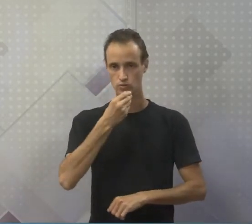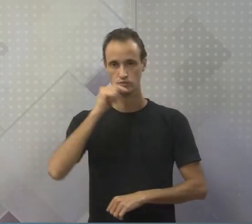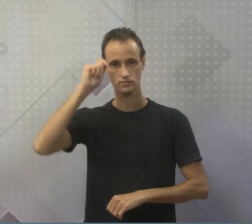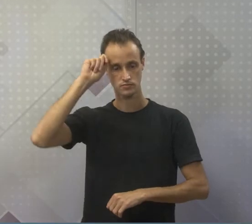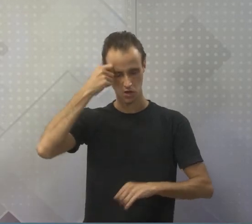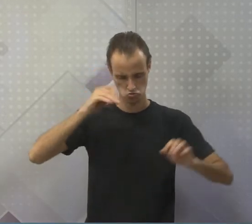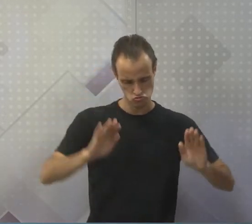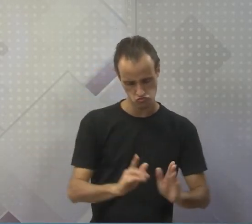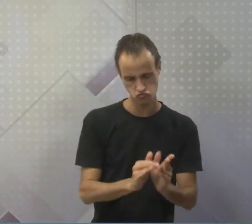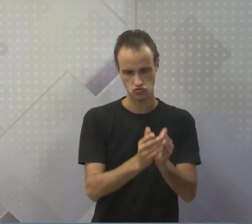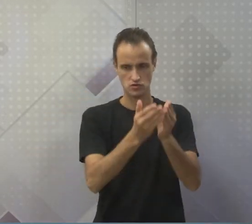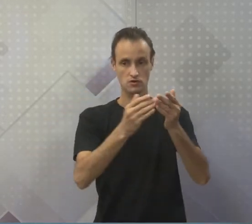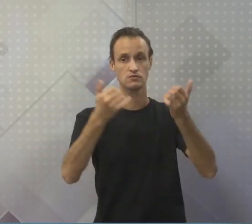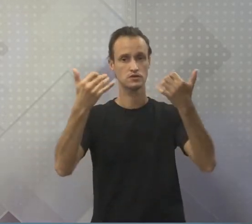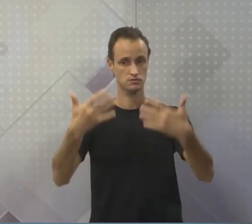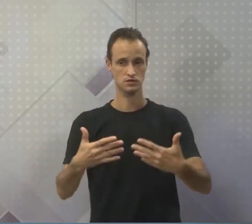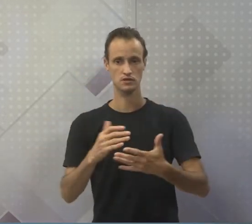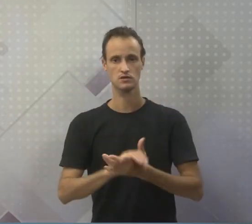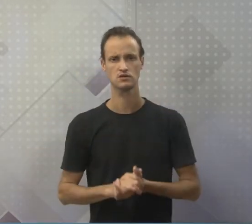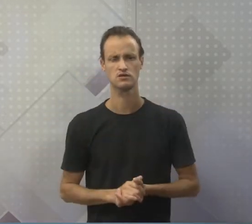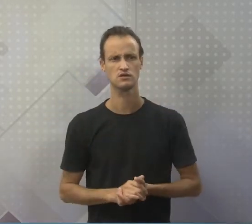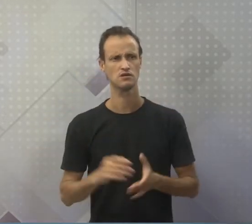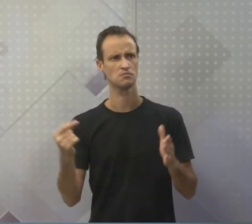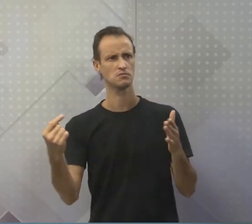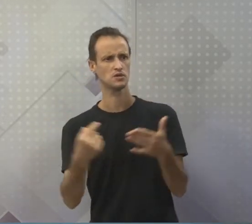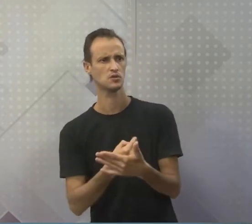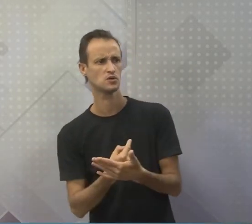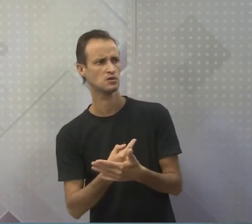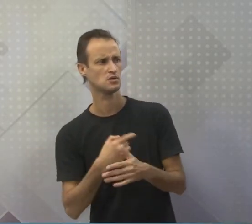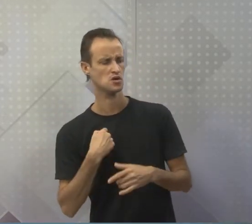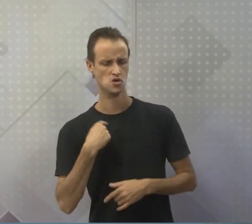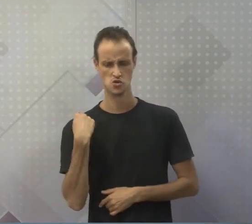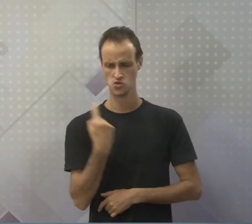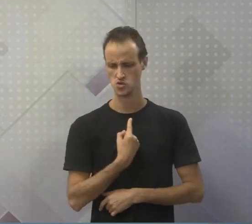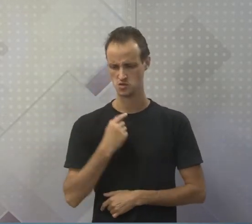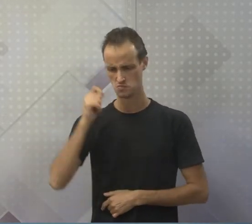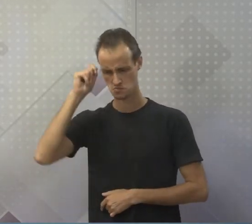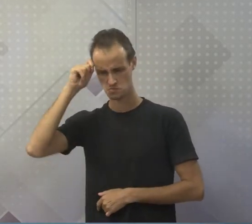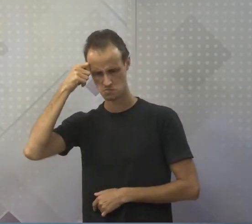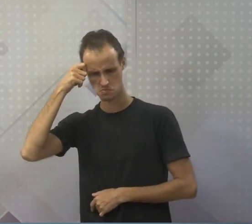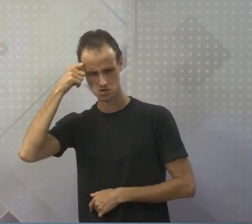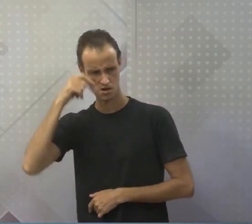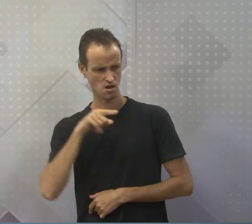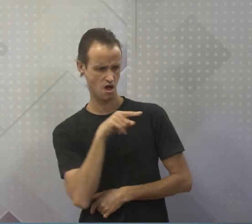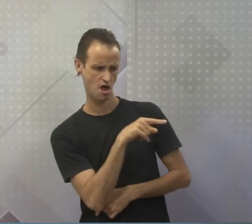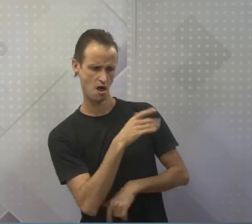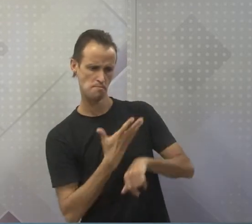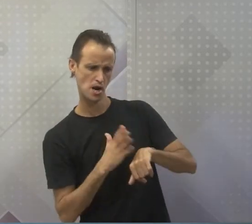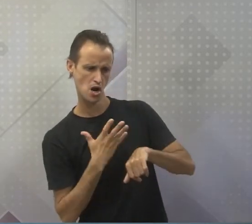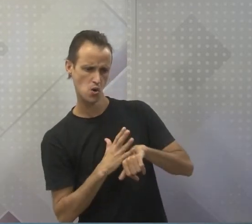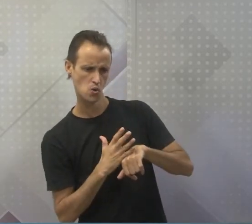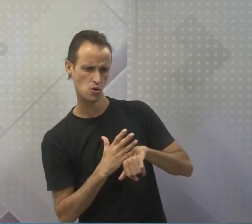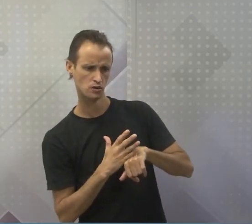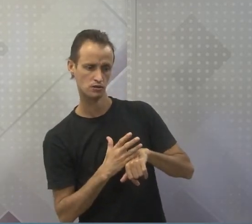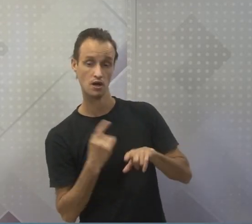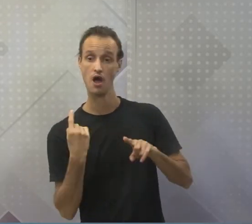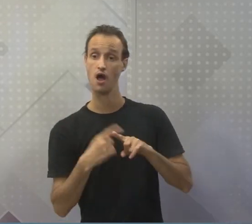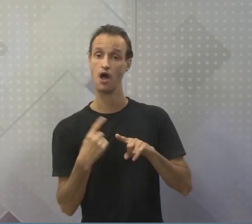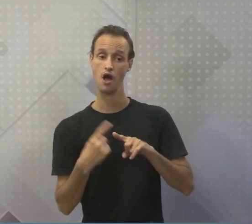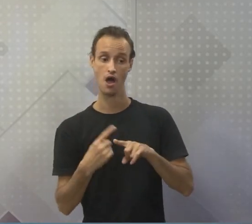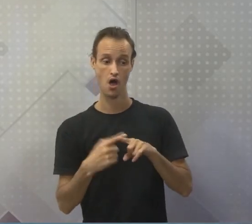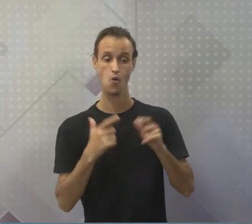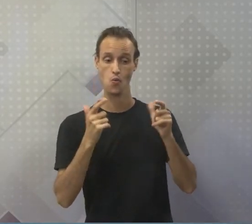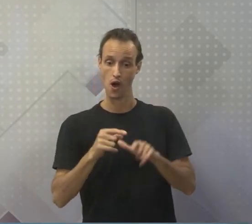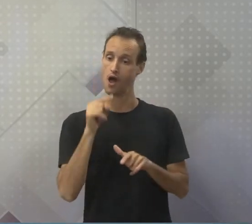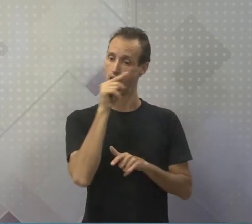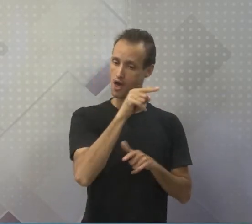justificar. Porque se pergunta, ora, nós somos pretos, mas por que esse colonizador é branco? Ah, porque de onde